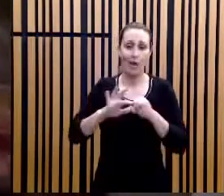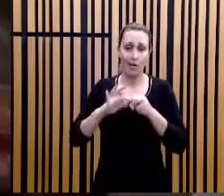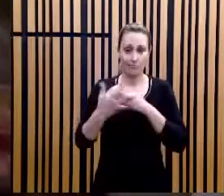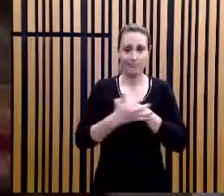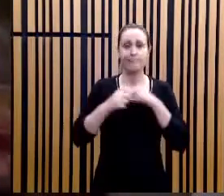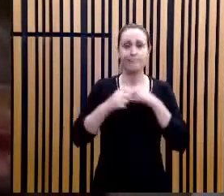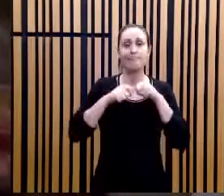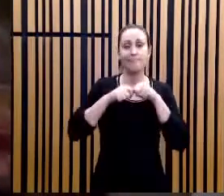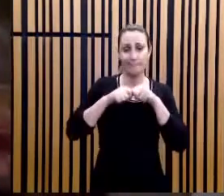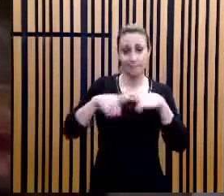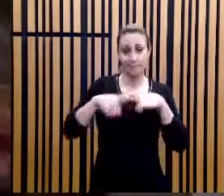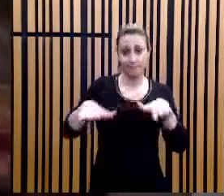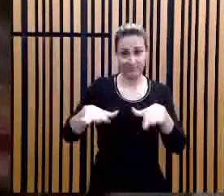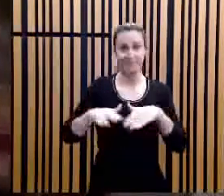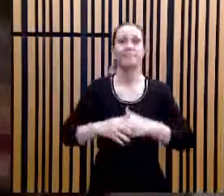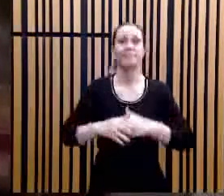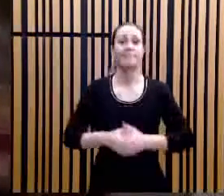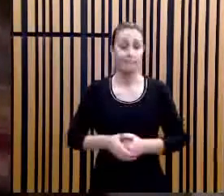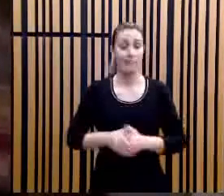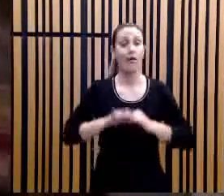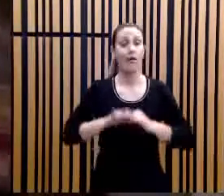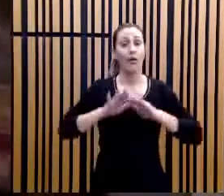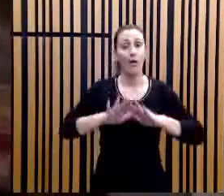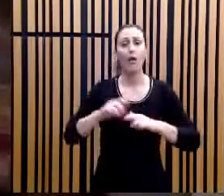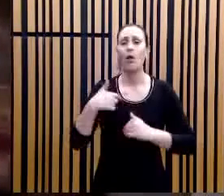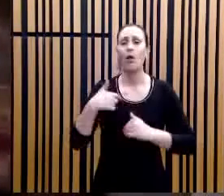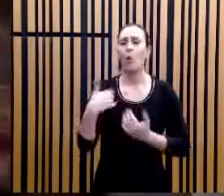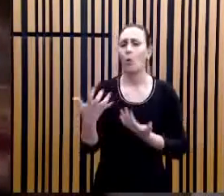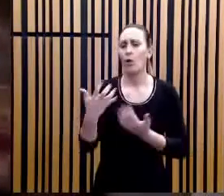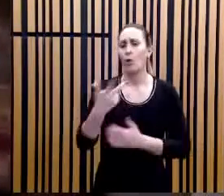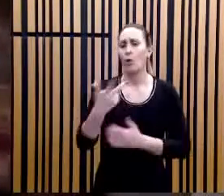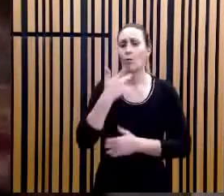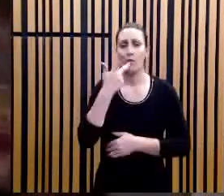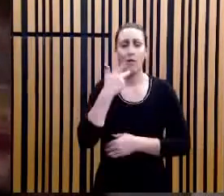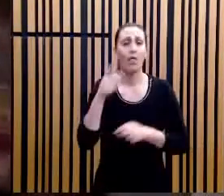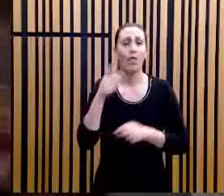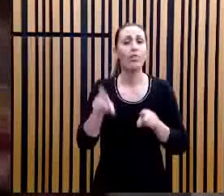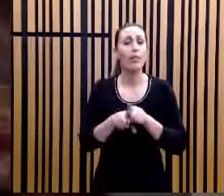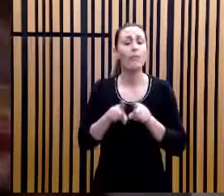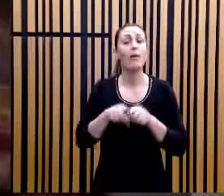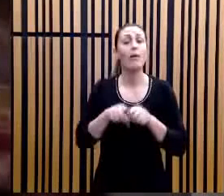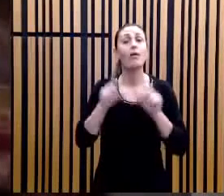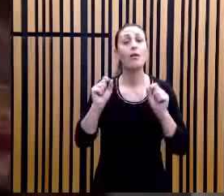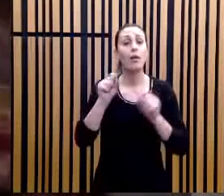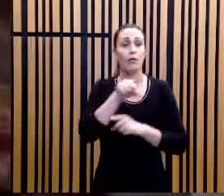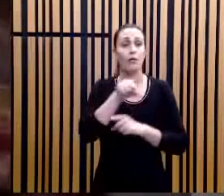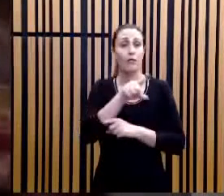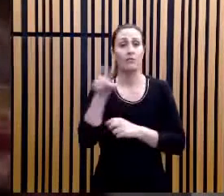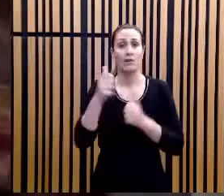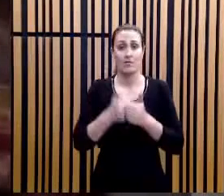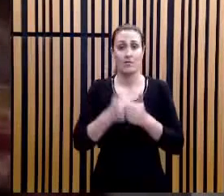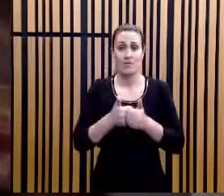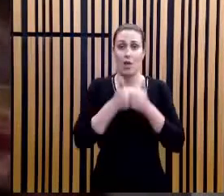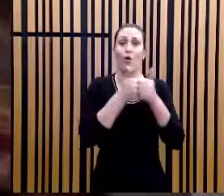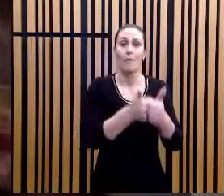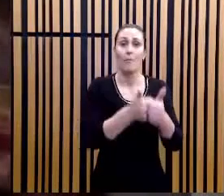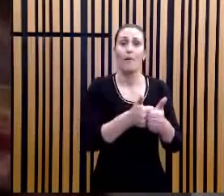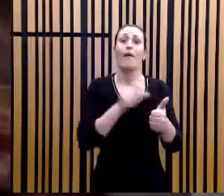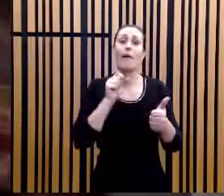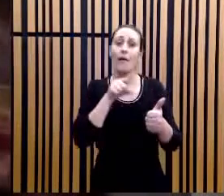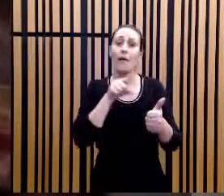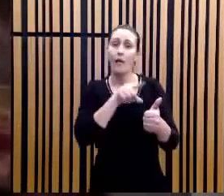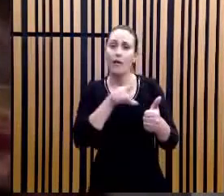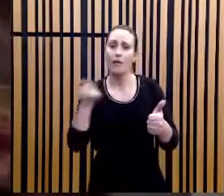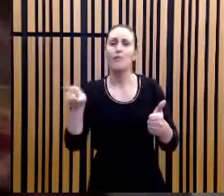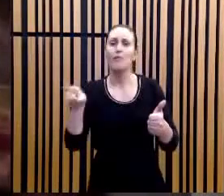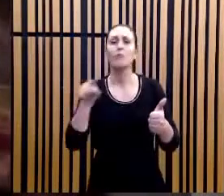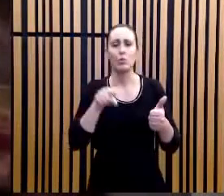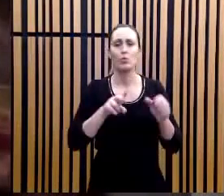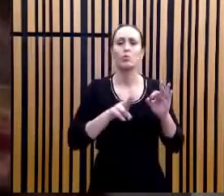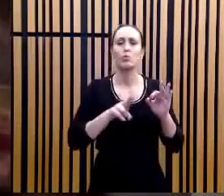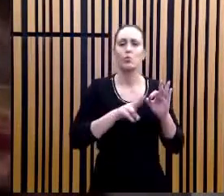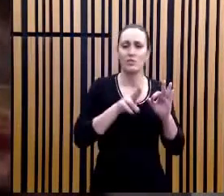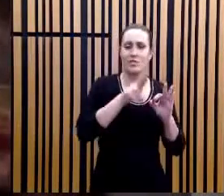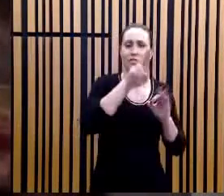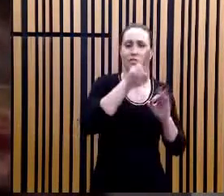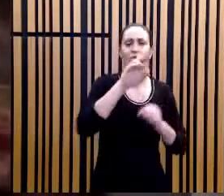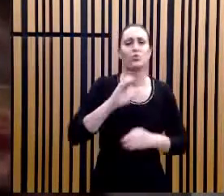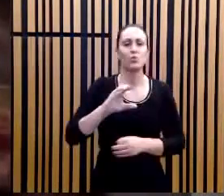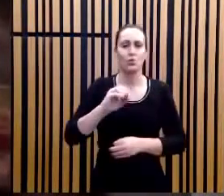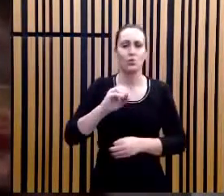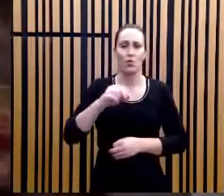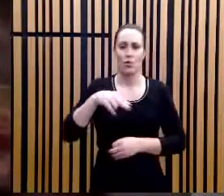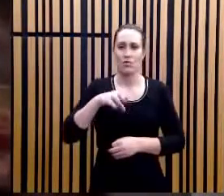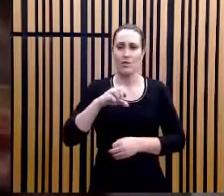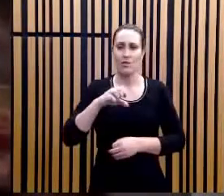E eu também queria dizer, acho importante fazer esse registro, que para quem acompanha o Unicinos Conecta, especificamente o perfil do